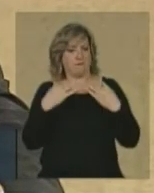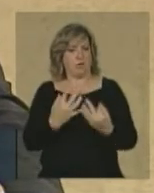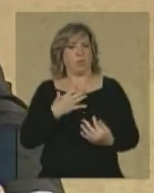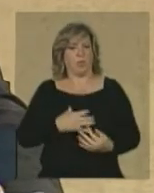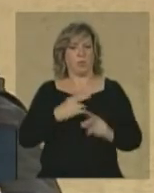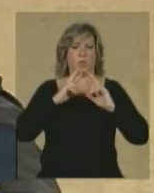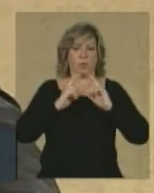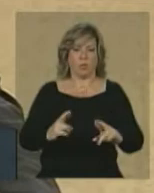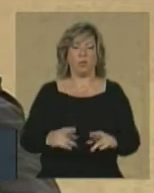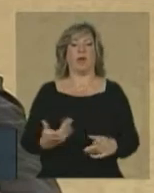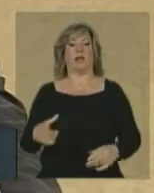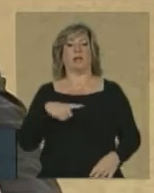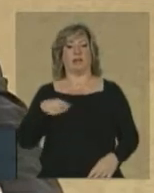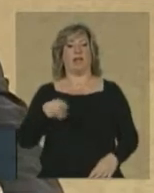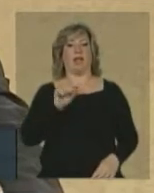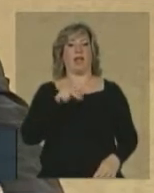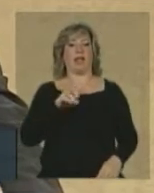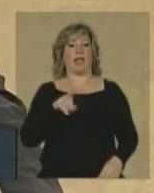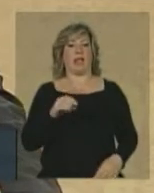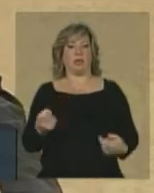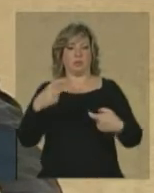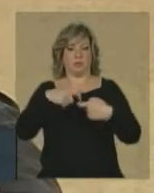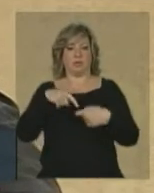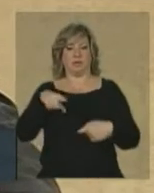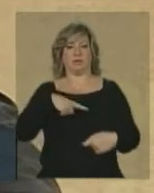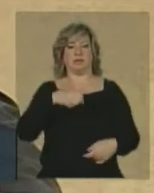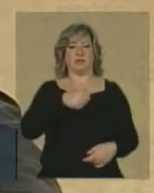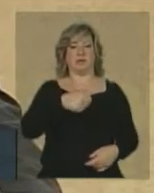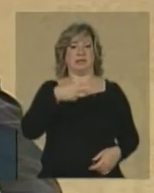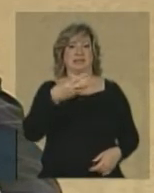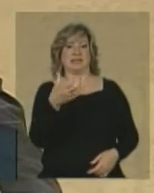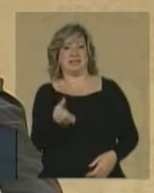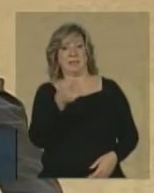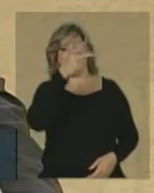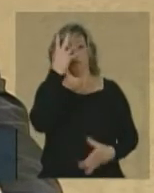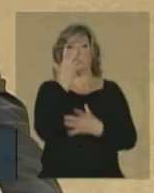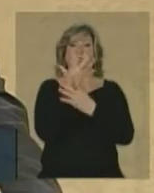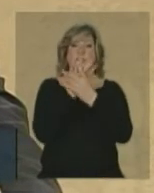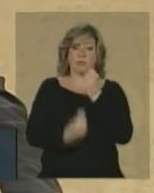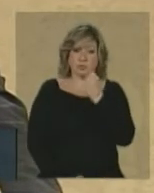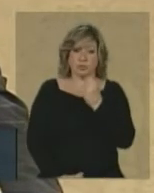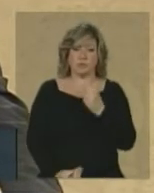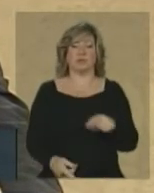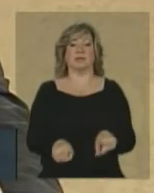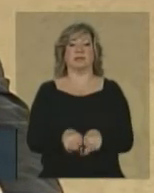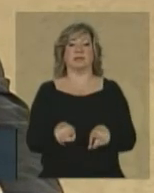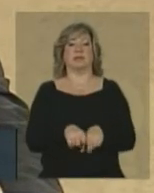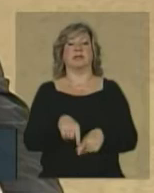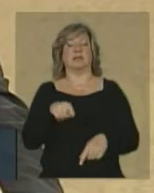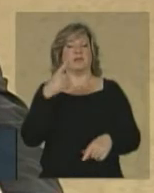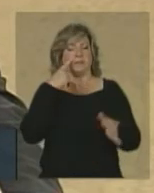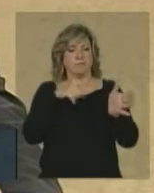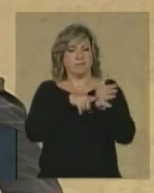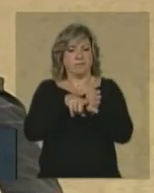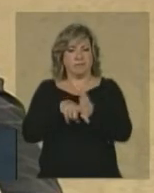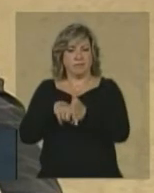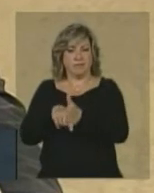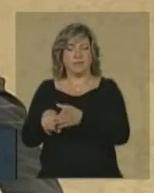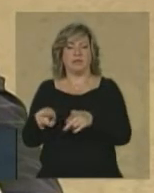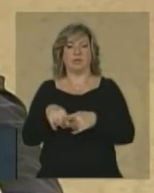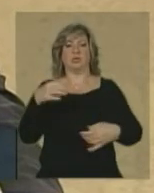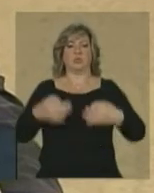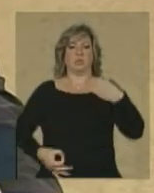no anexo que acompanhou 136 desaparecidos e ainda possibilitou a análise e